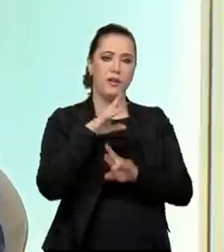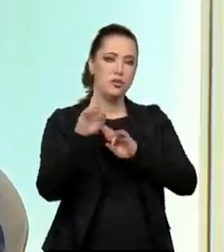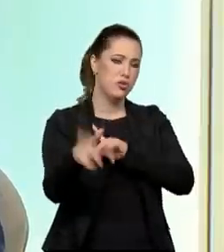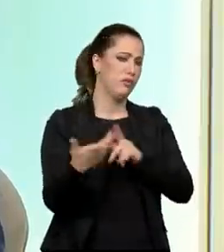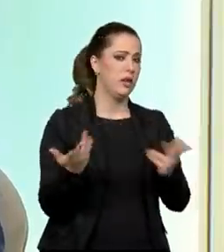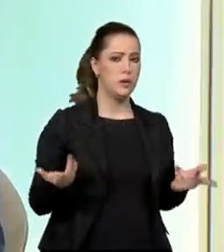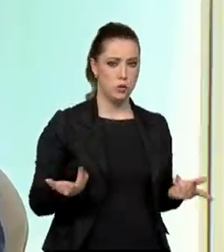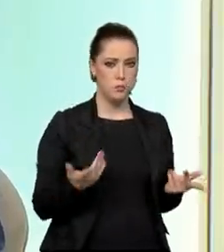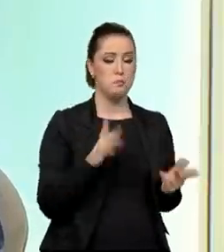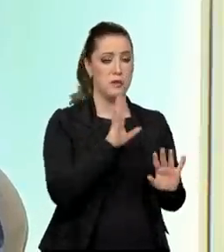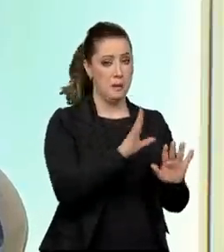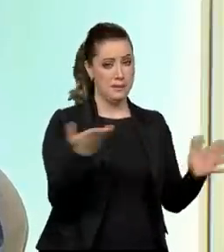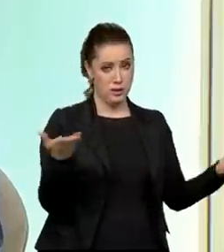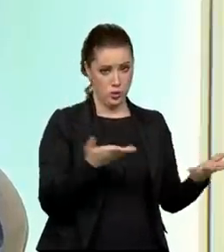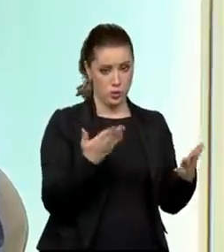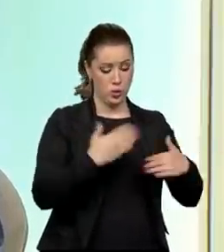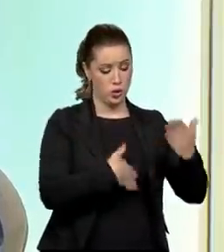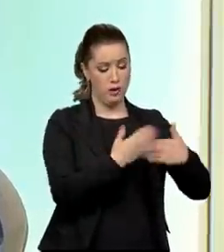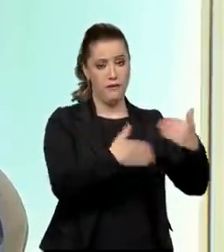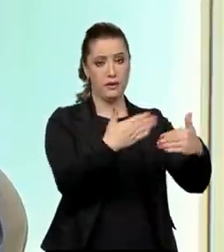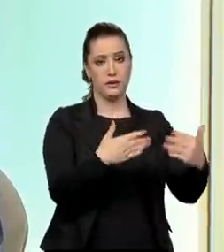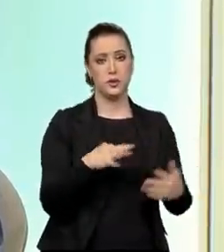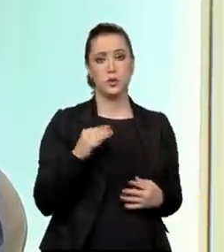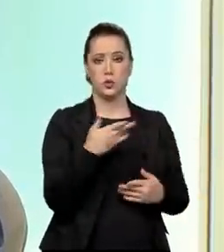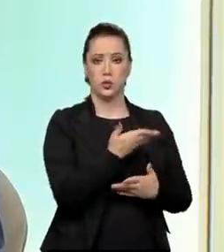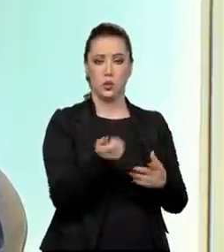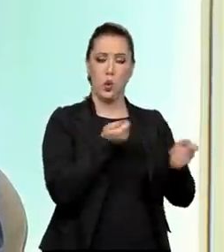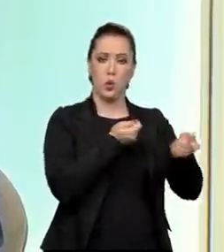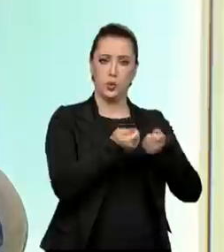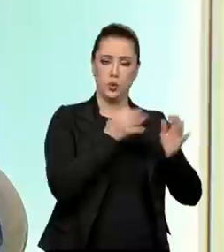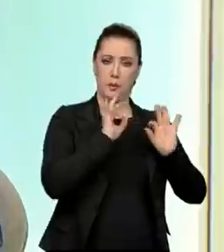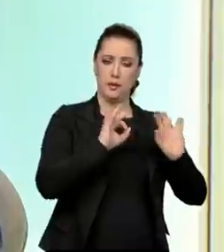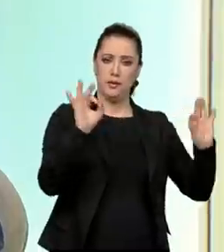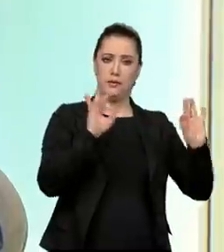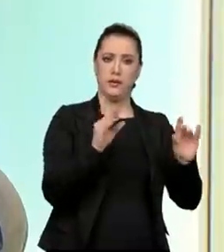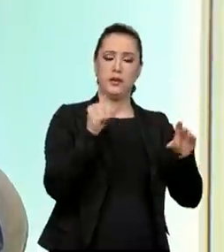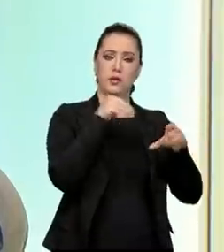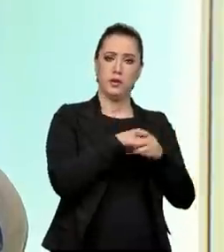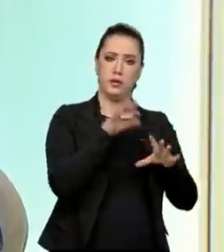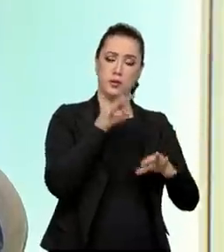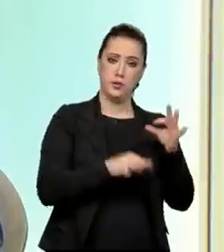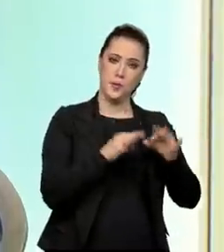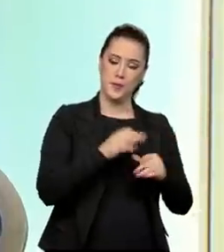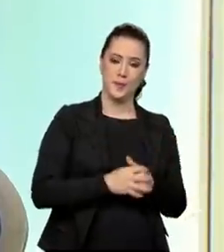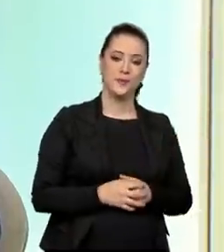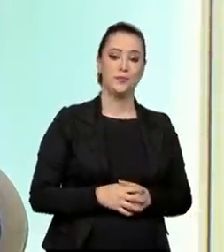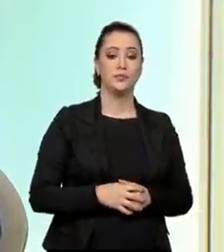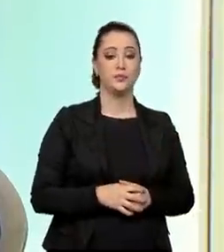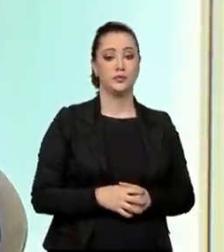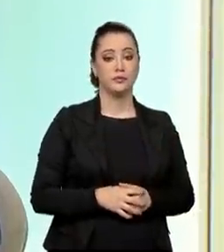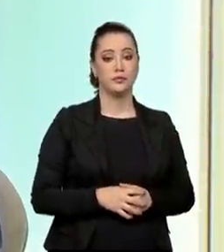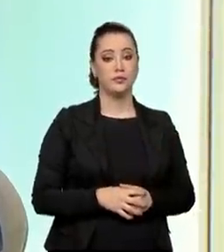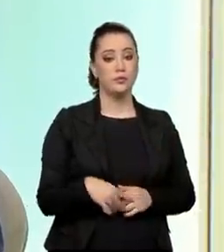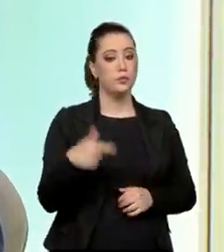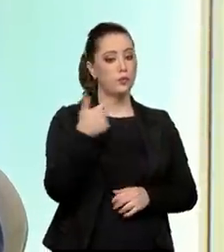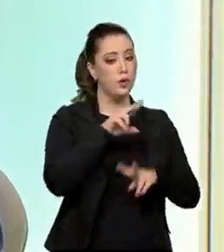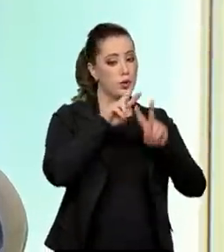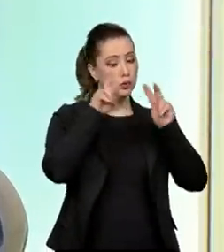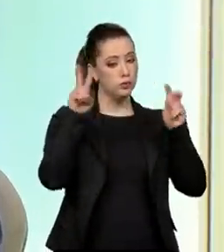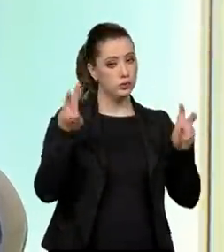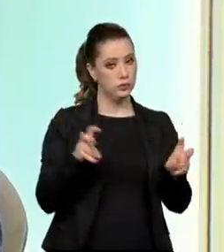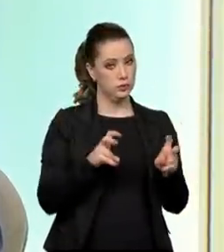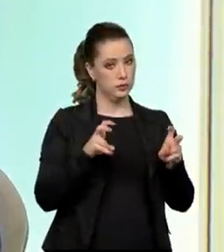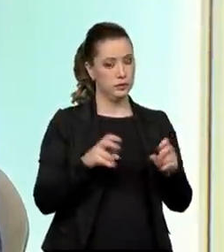ser um avanço, né? Hoje está tudo isso com um controle muito bem feito do judiciário, por exemplo, né? E outros temas,